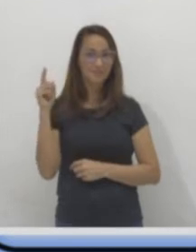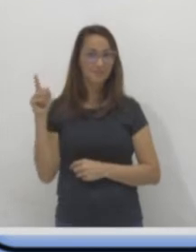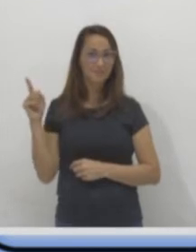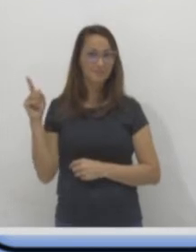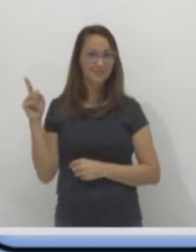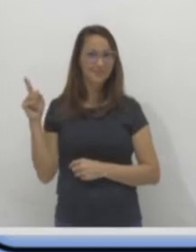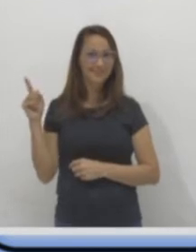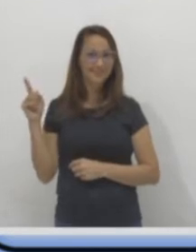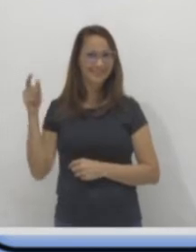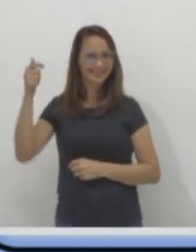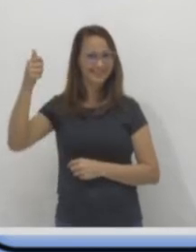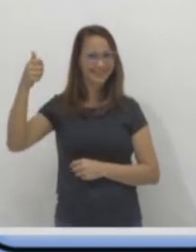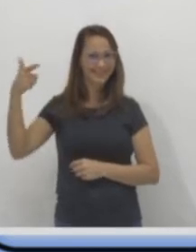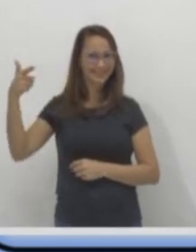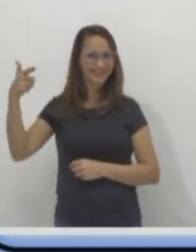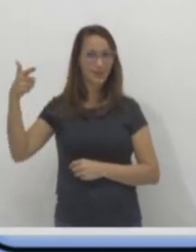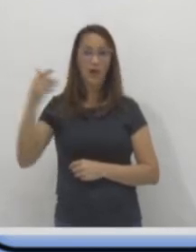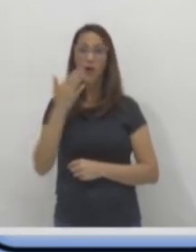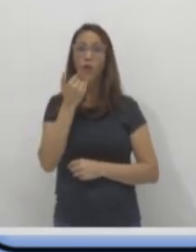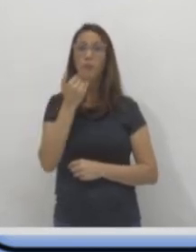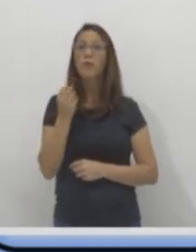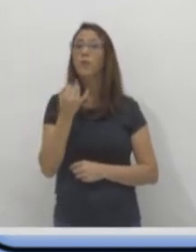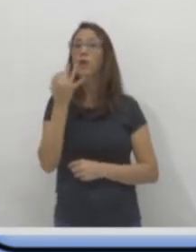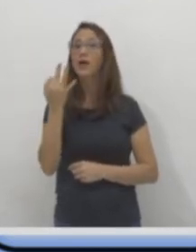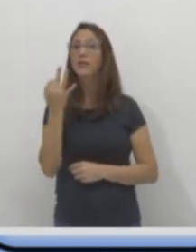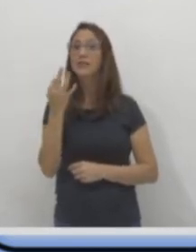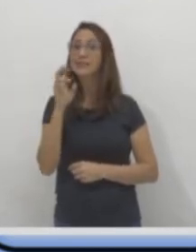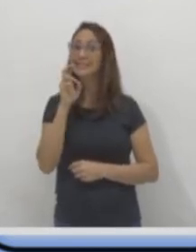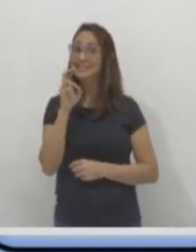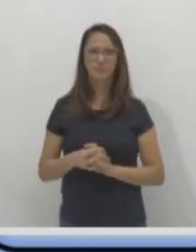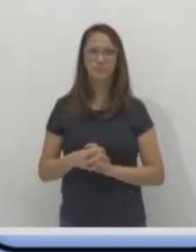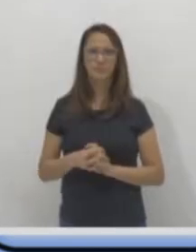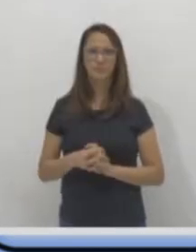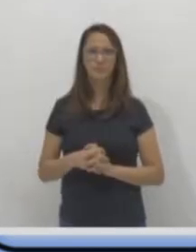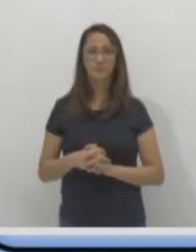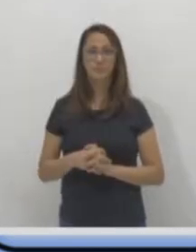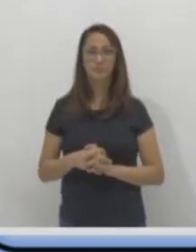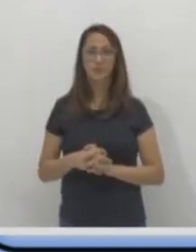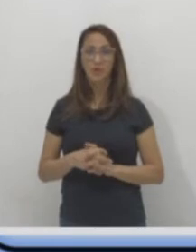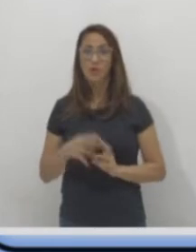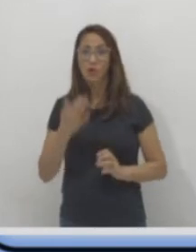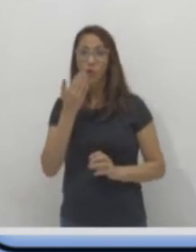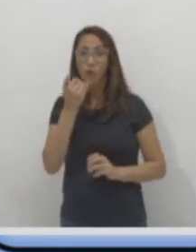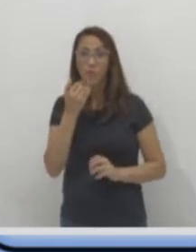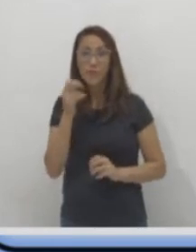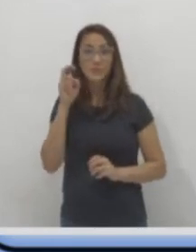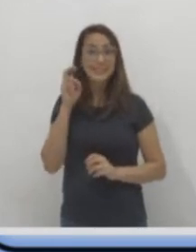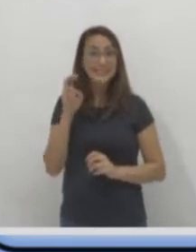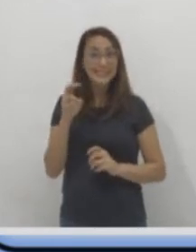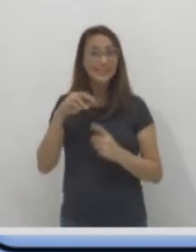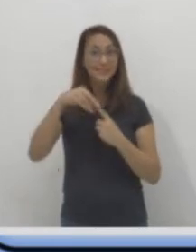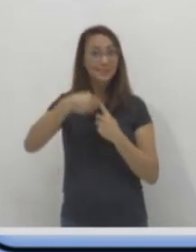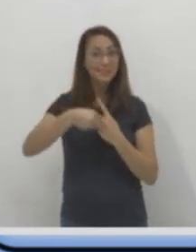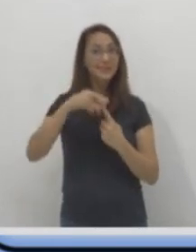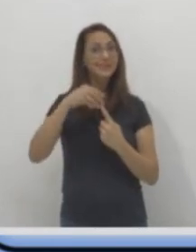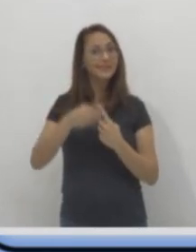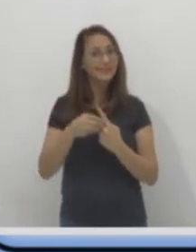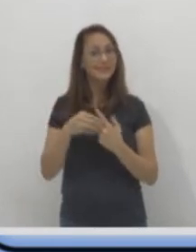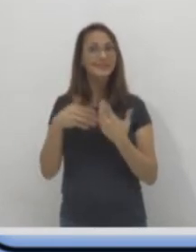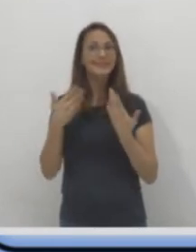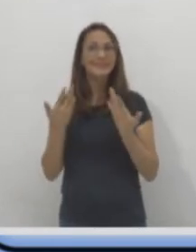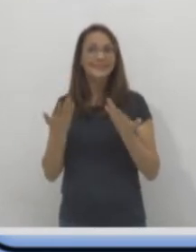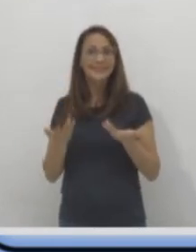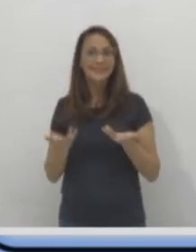tinha doze bananas. Ele comeu quantas mesmo? Cinco. Ele comeu, então, cinco bananas. Logo,